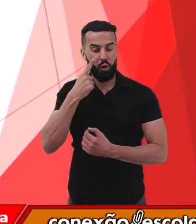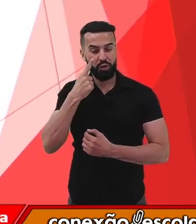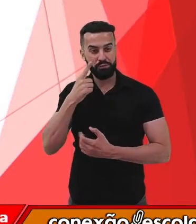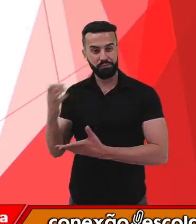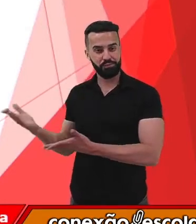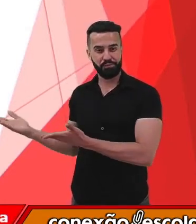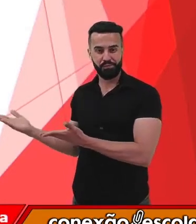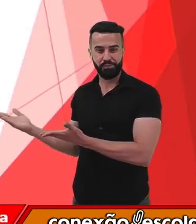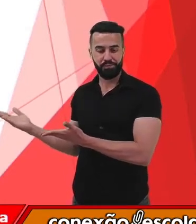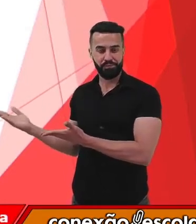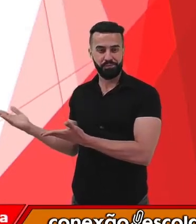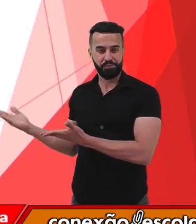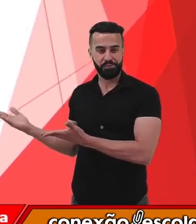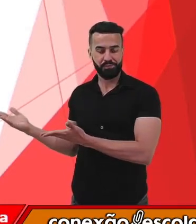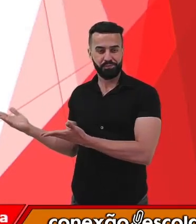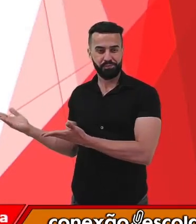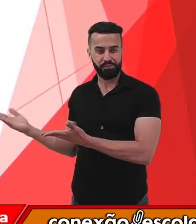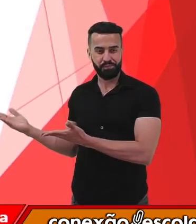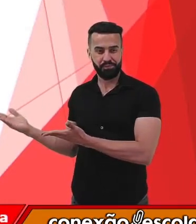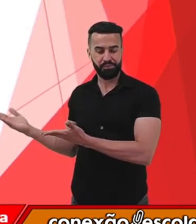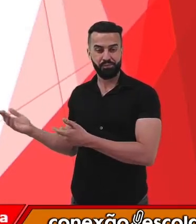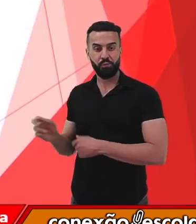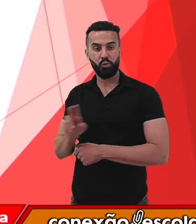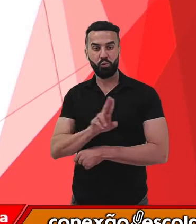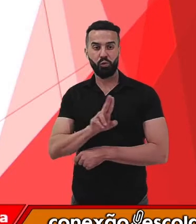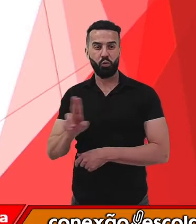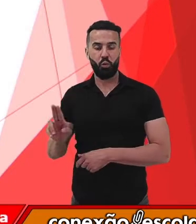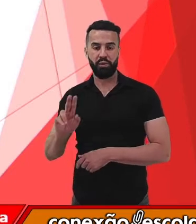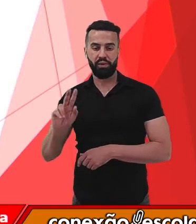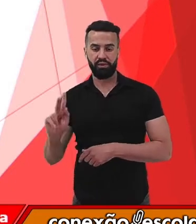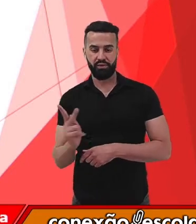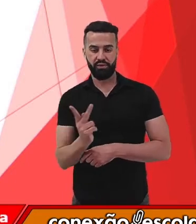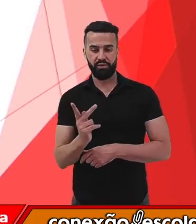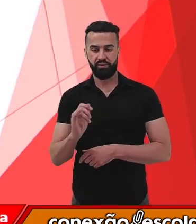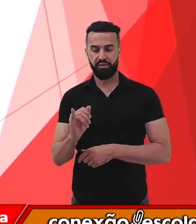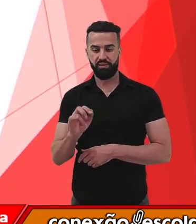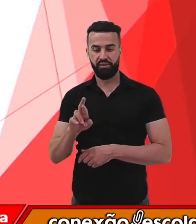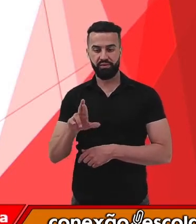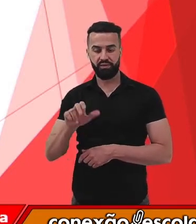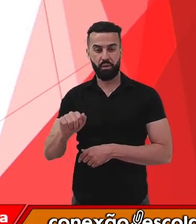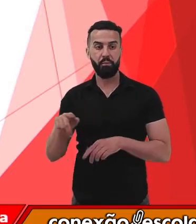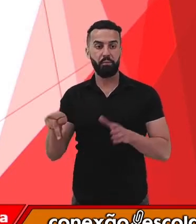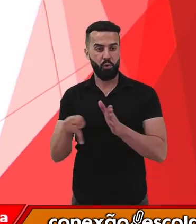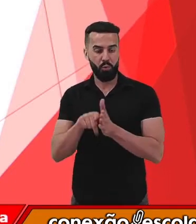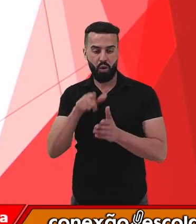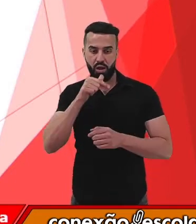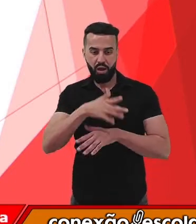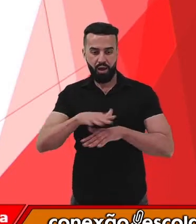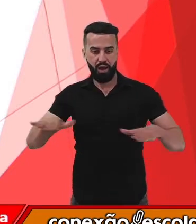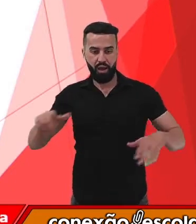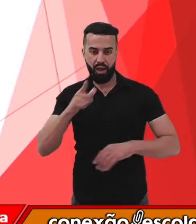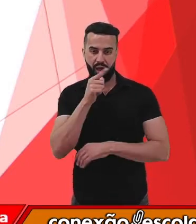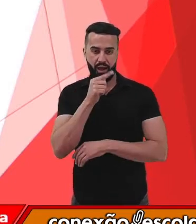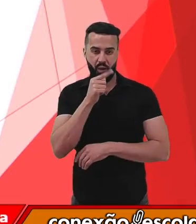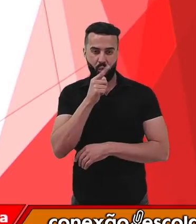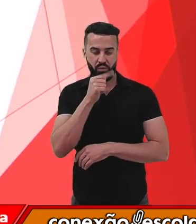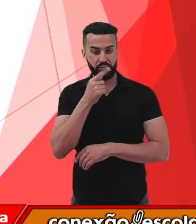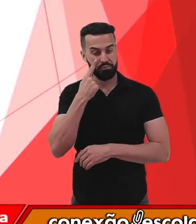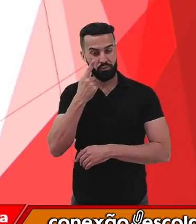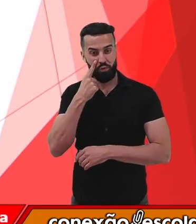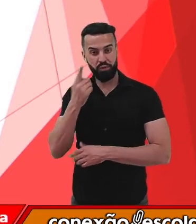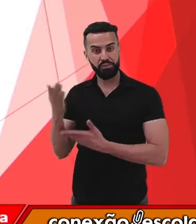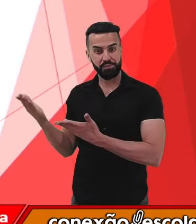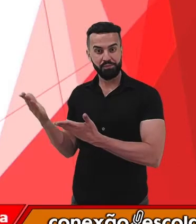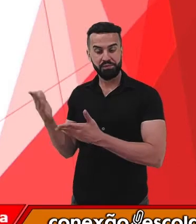animal chamado hidra. É um animal aquático. A hidra, ela pode reproduzir por